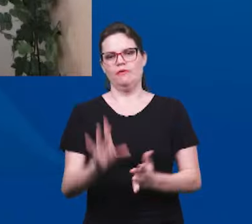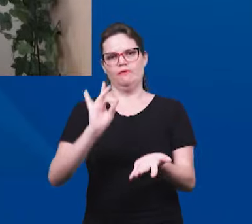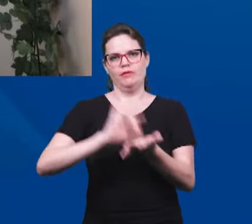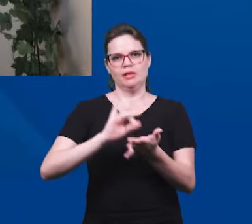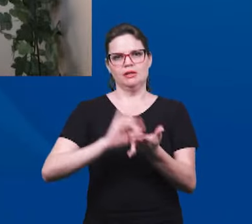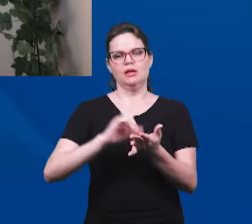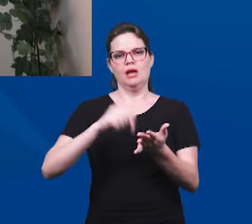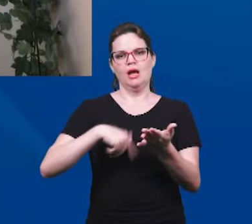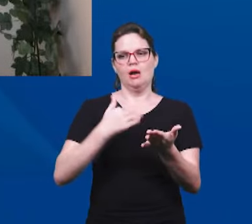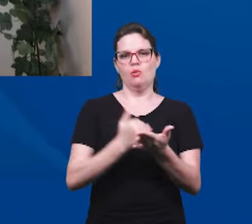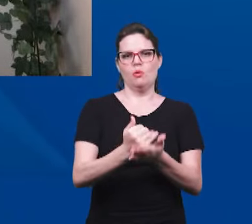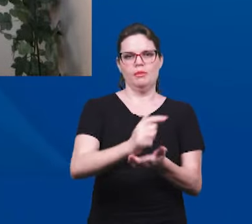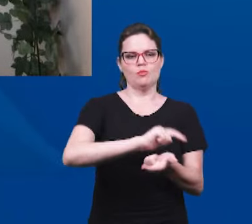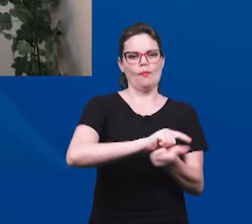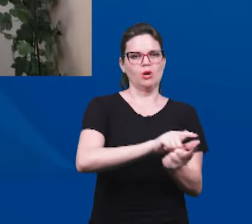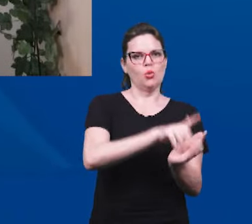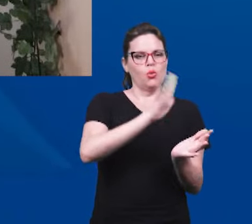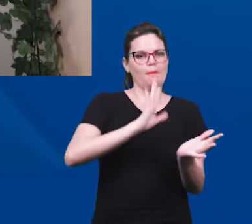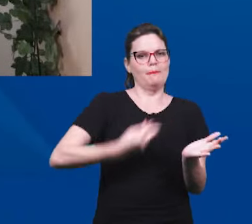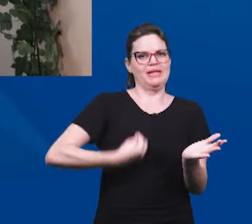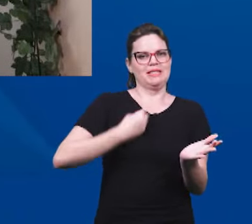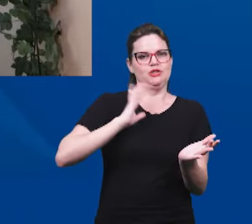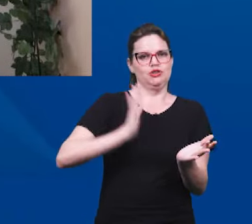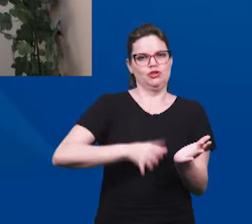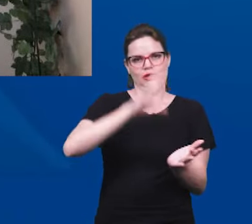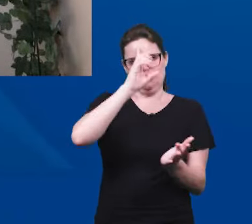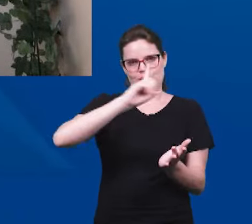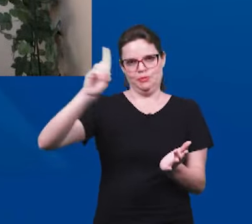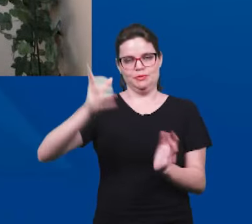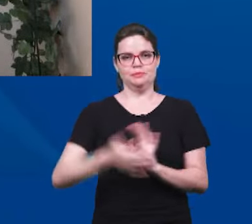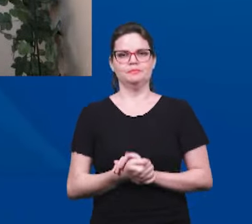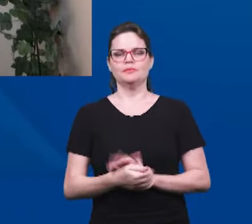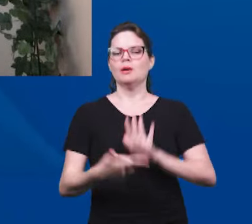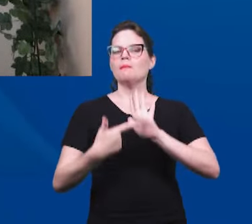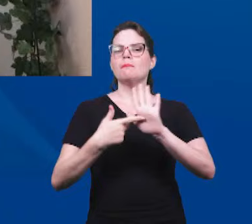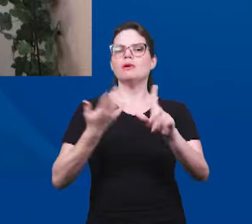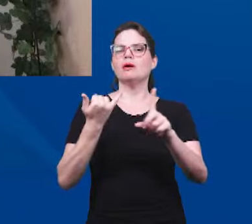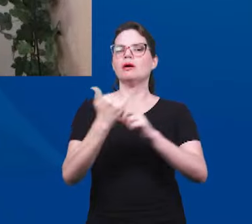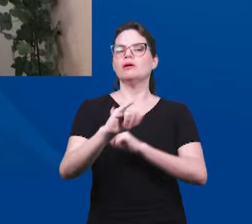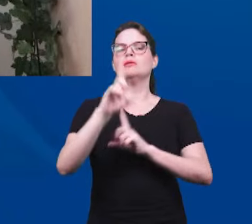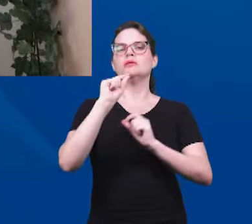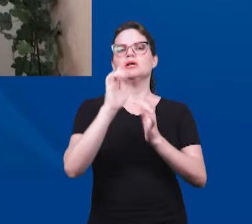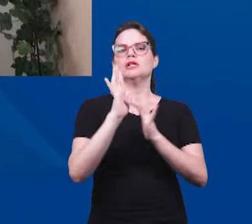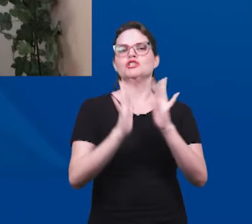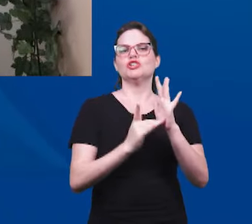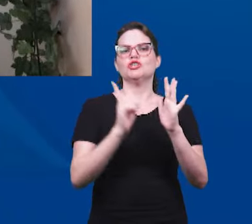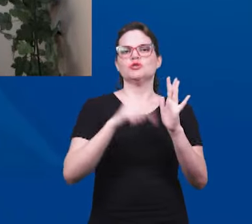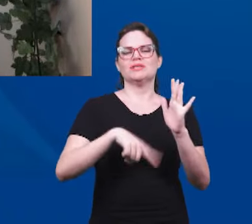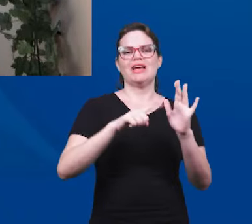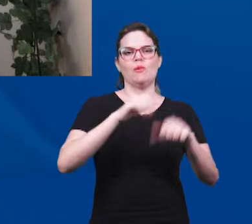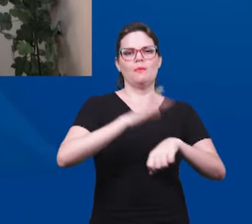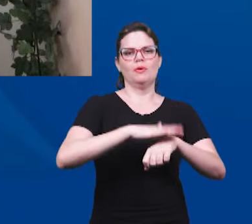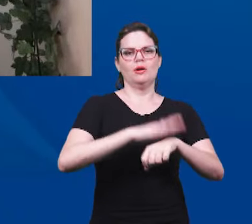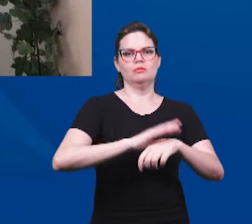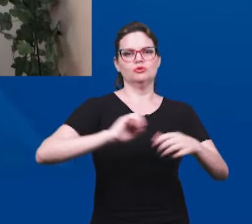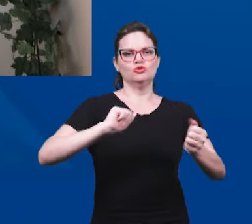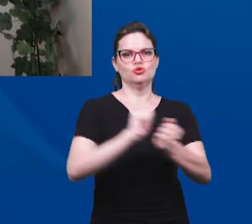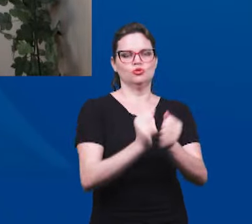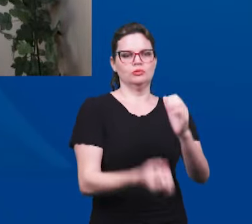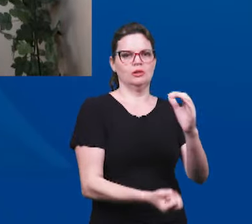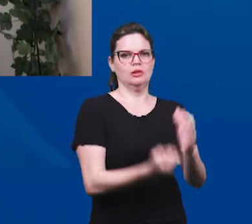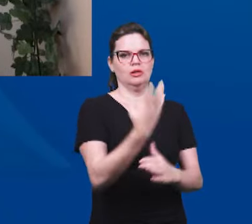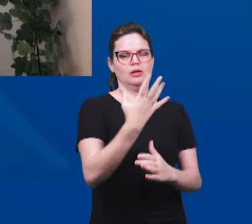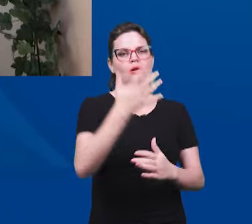o princípio da criação de Deus e a aplicação profética é que o Senhor Jesus ele é o autor e o